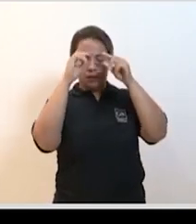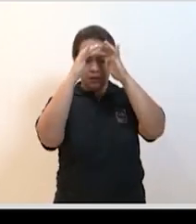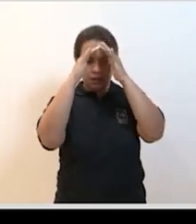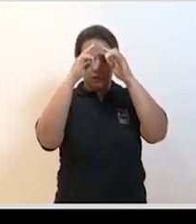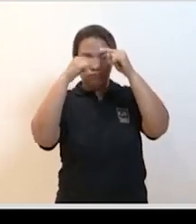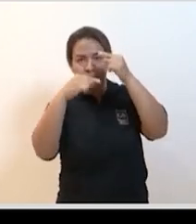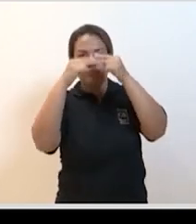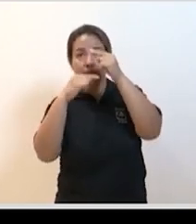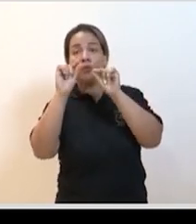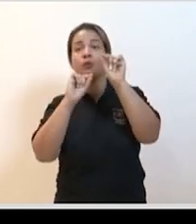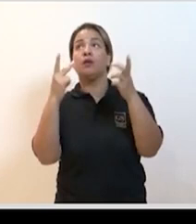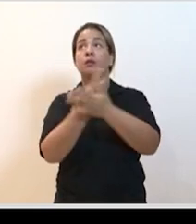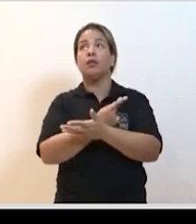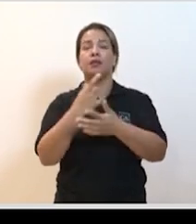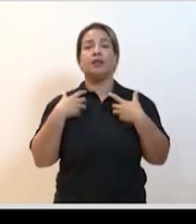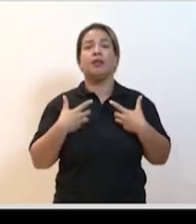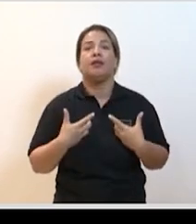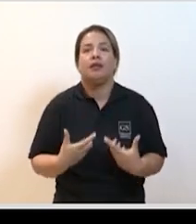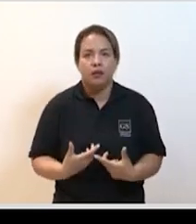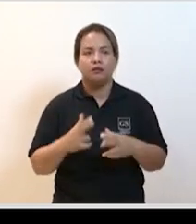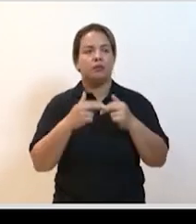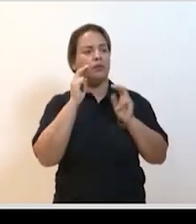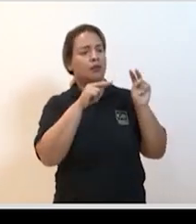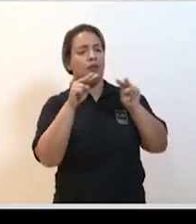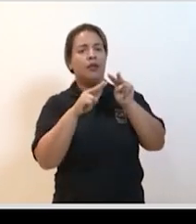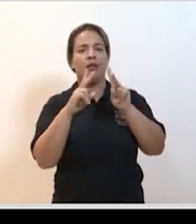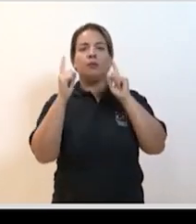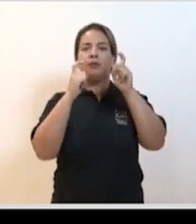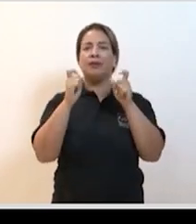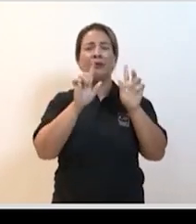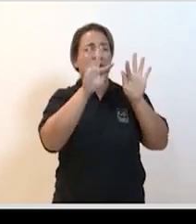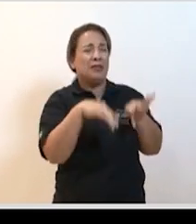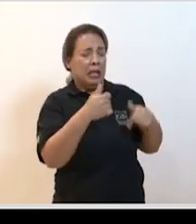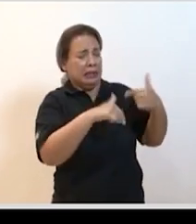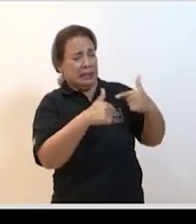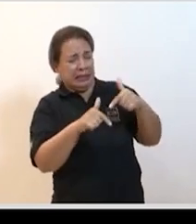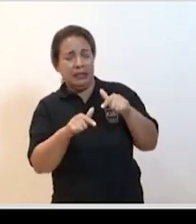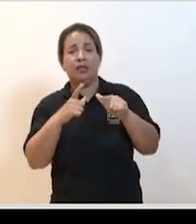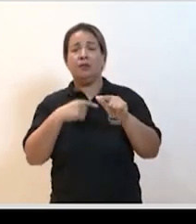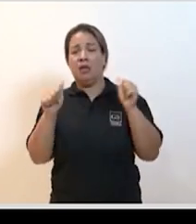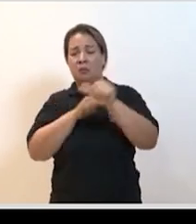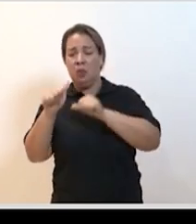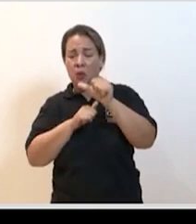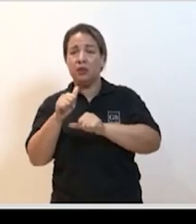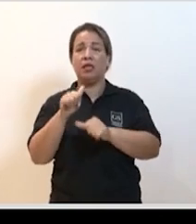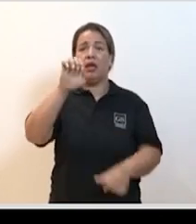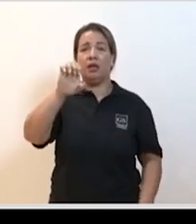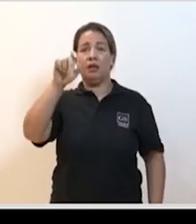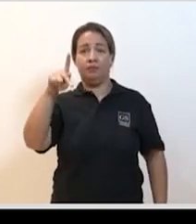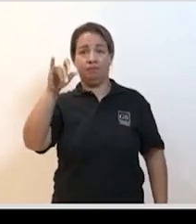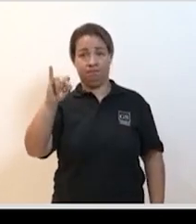tirar os nossos EPIs. Na hora de colocar, a gente ainda tem, mas no final do plantão cansado, troca EPI, em geral,